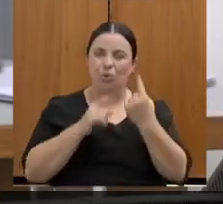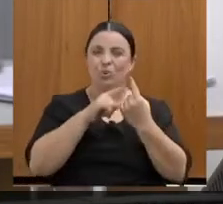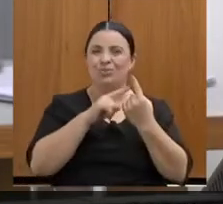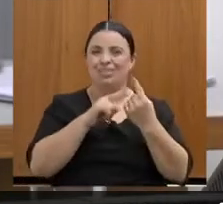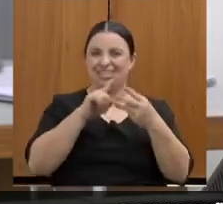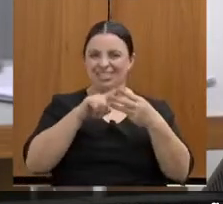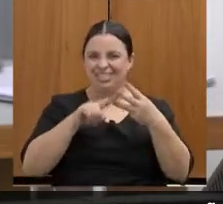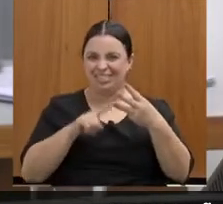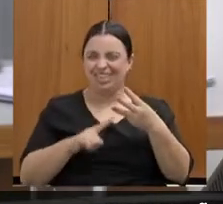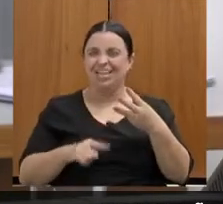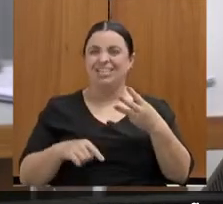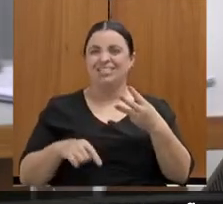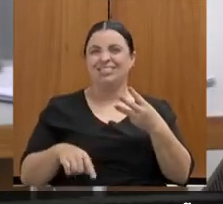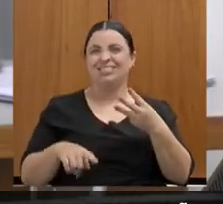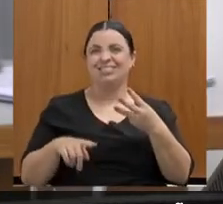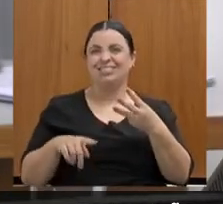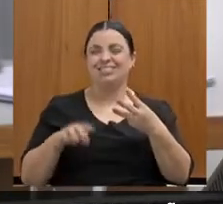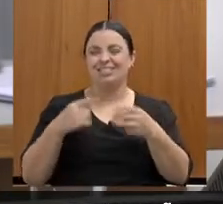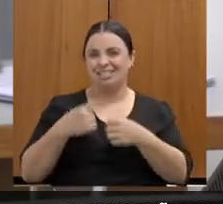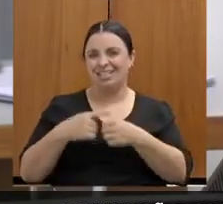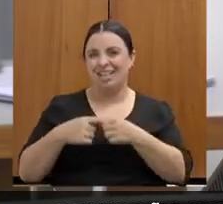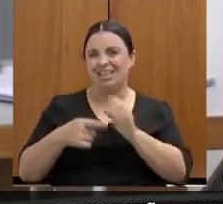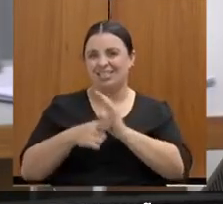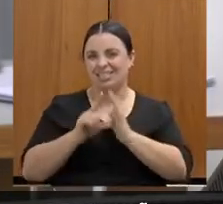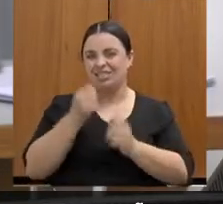uma expansão para outras unidades.